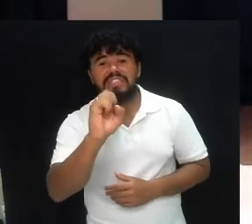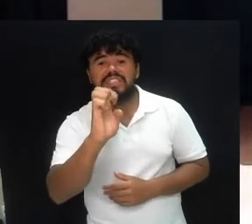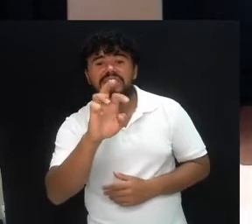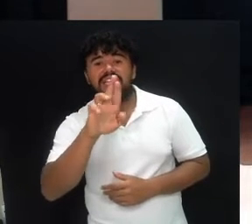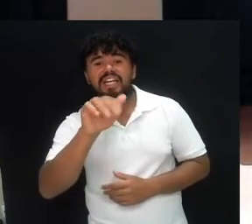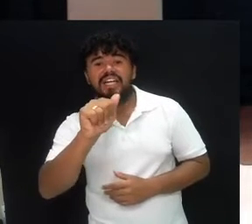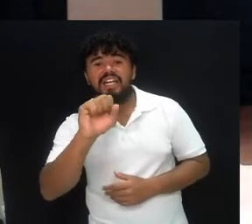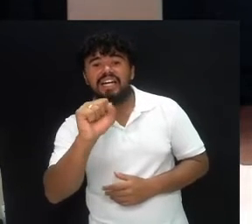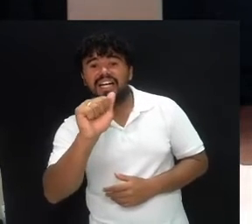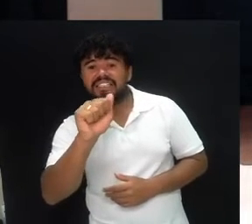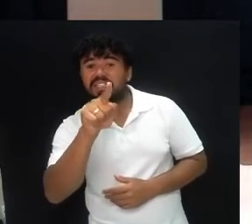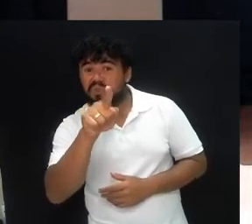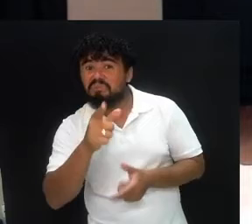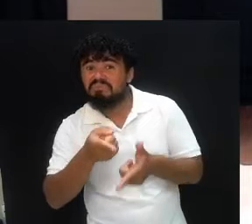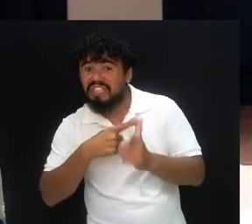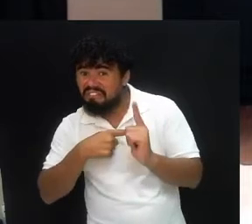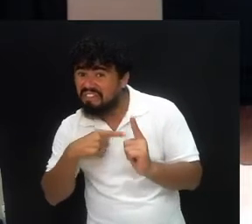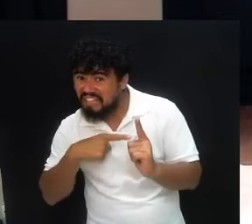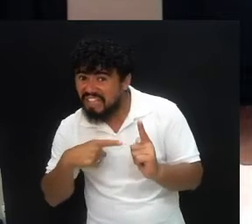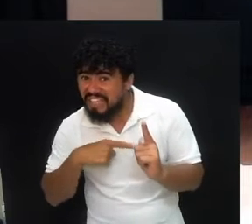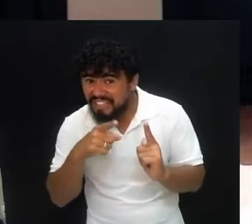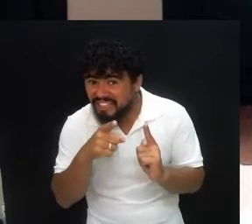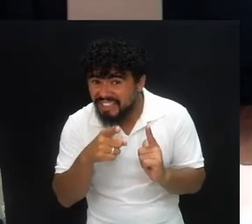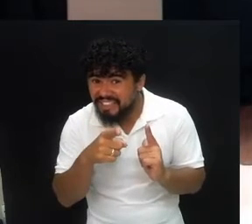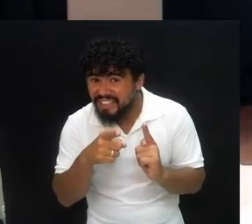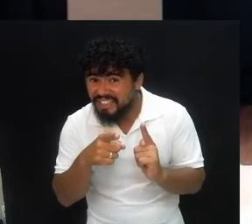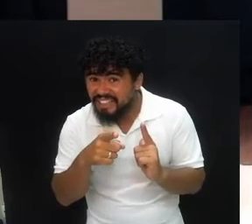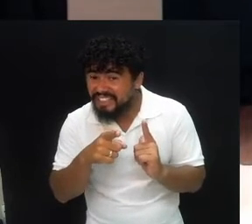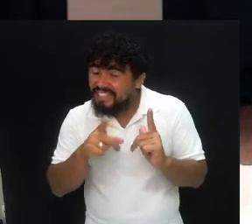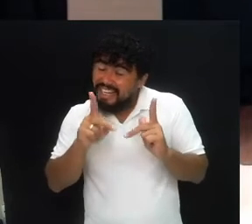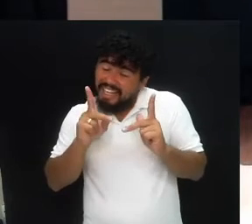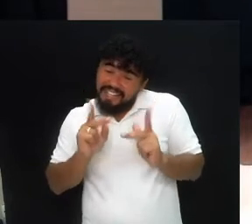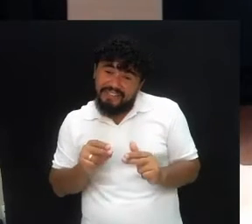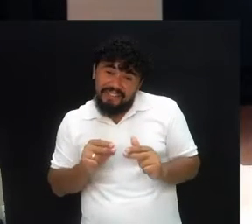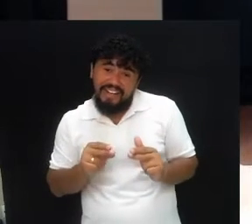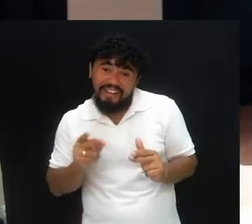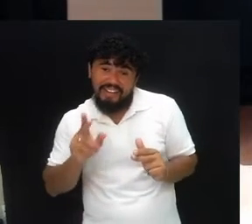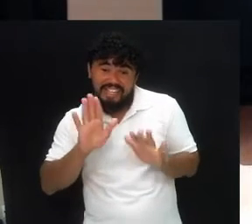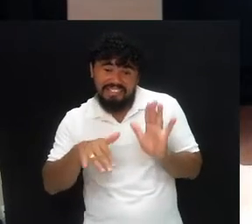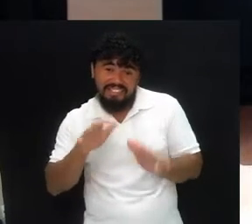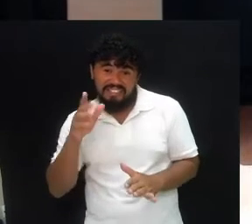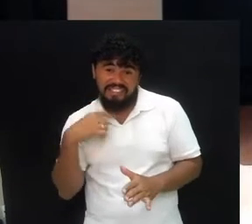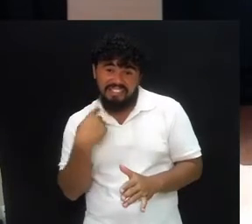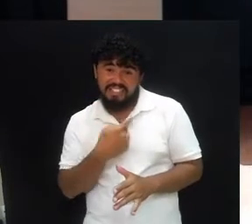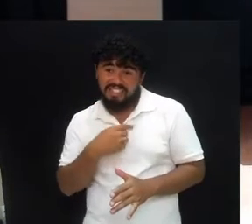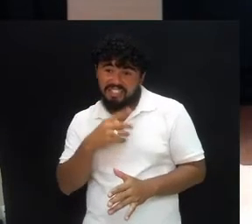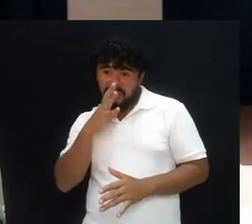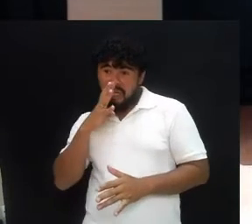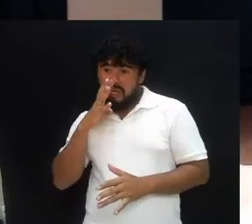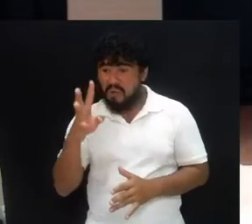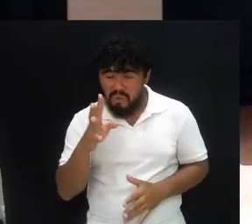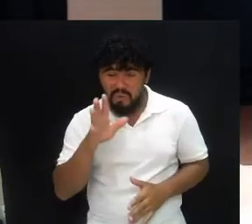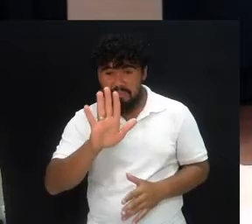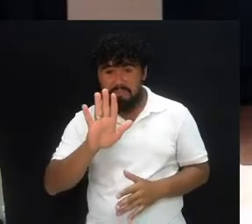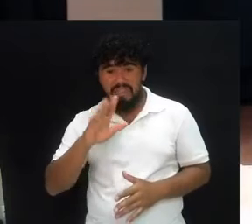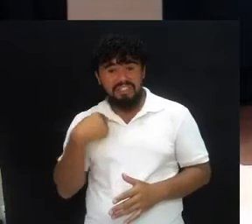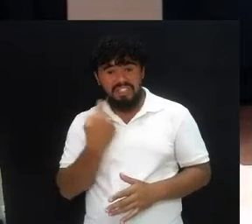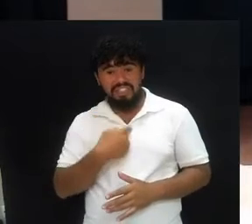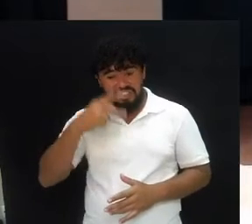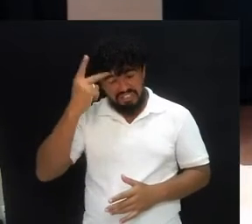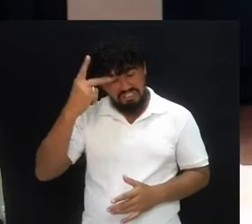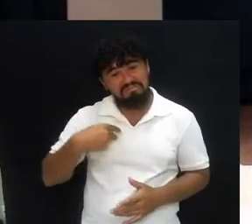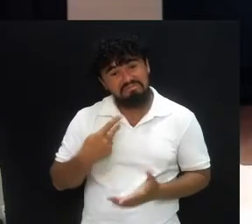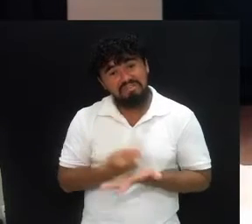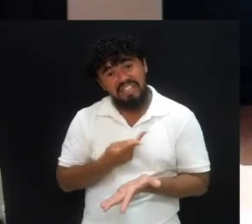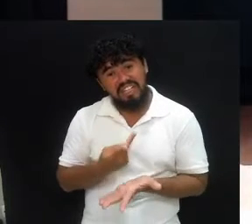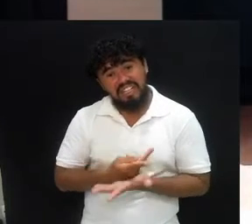o problema é que muitas vezes nós acabamos dando tiro no próprio pé. Nós não agimos de acordo com a nossa fé, nós não agimos